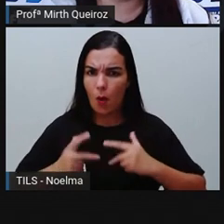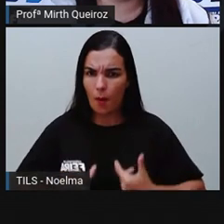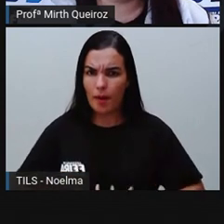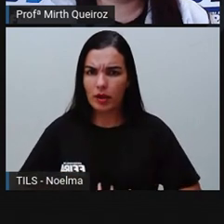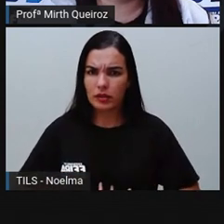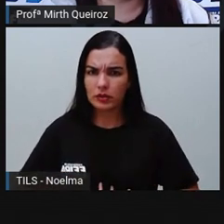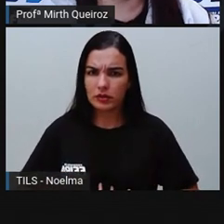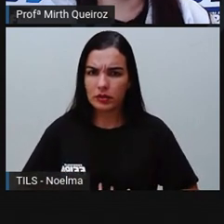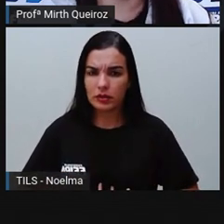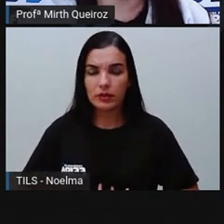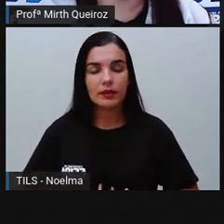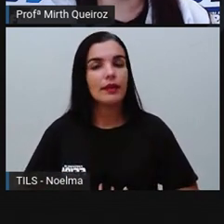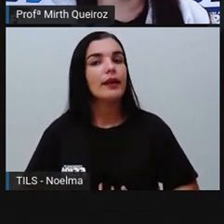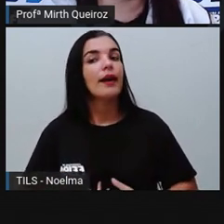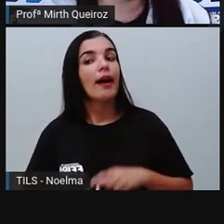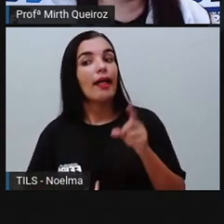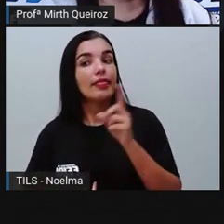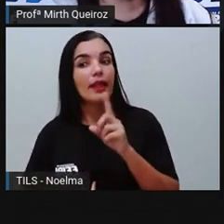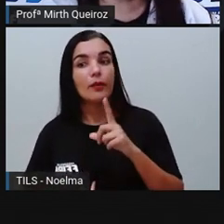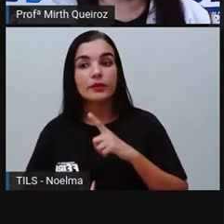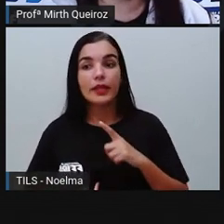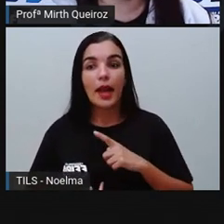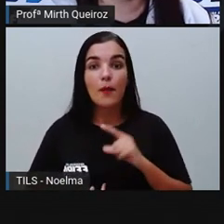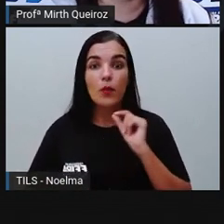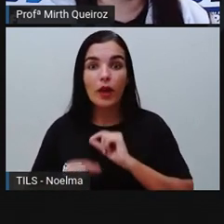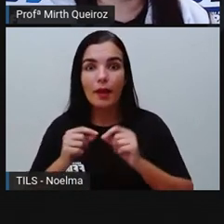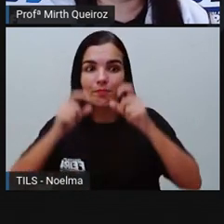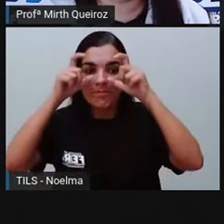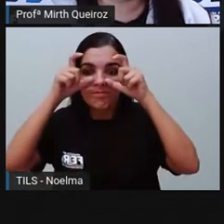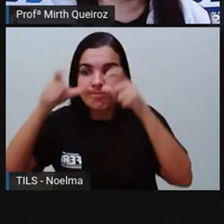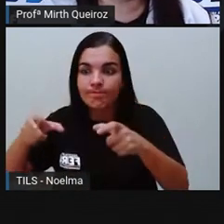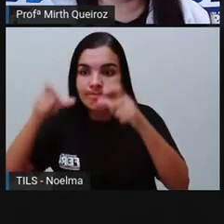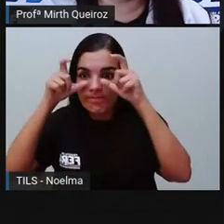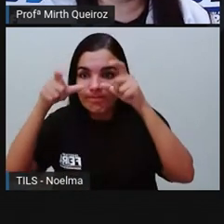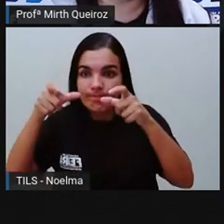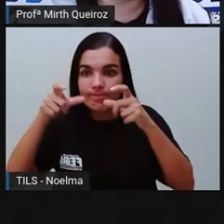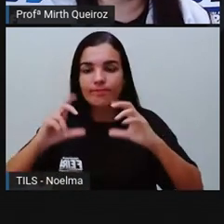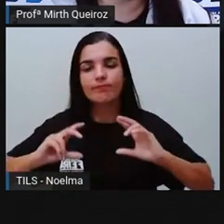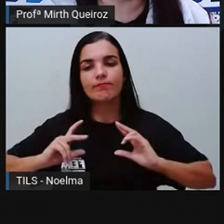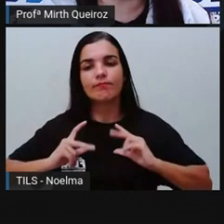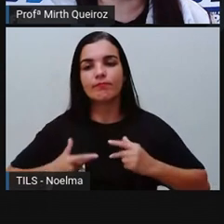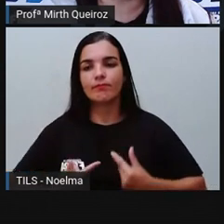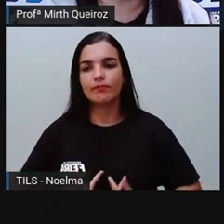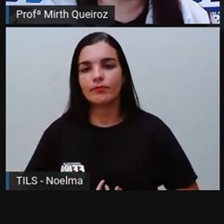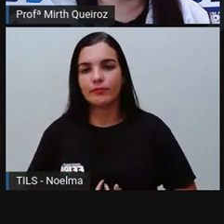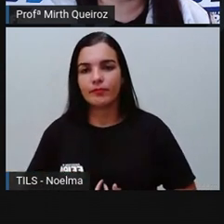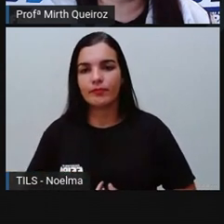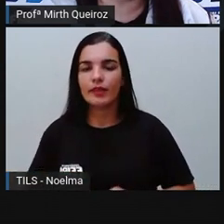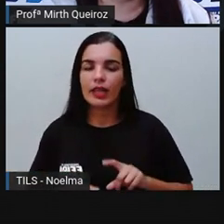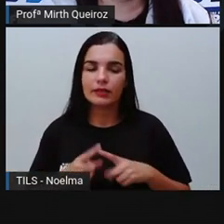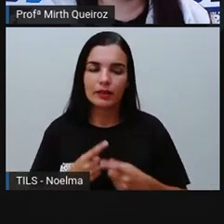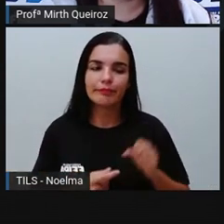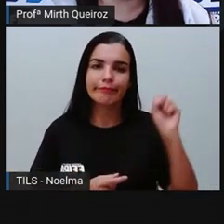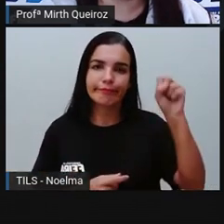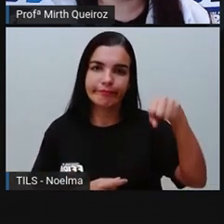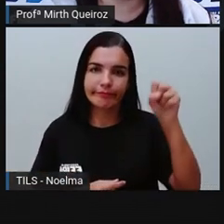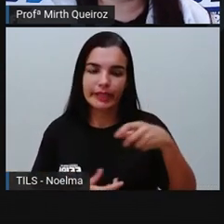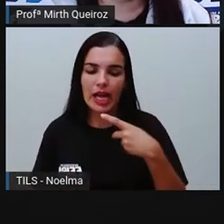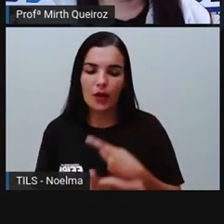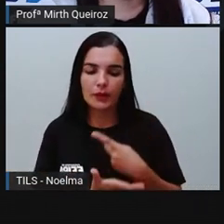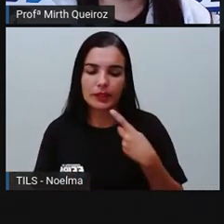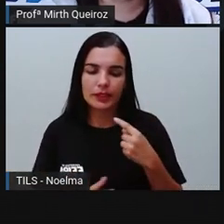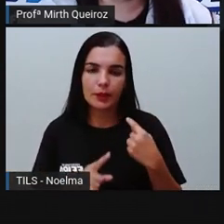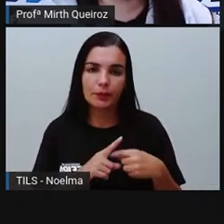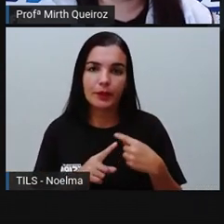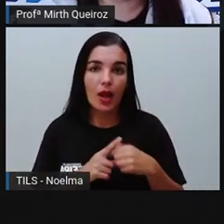a cobiça humana, Mahatma Gandhi. E isso, gente, é o que infelizmente vem acontecendo demais. O homem, ele